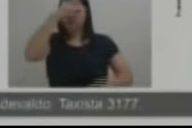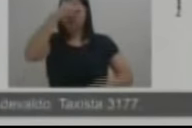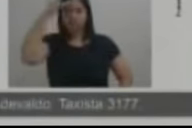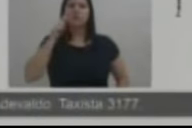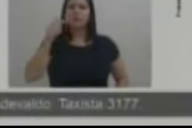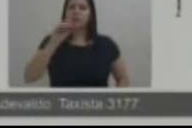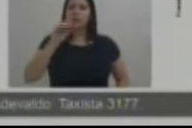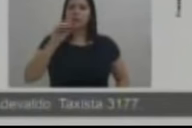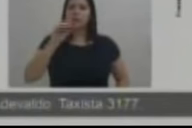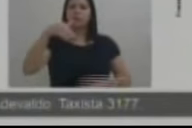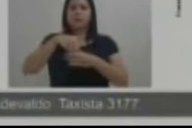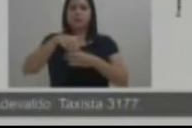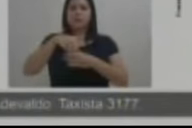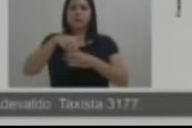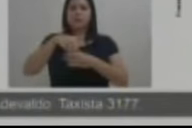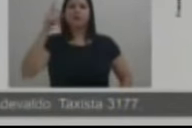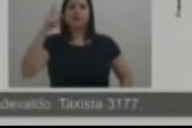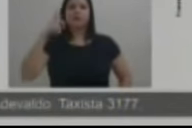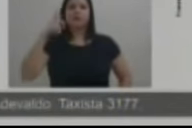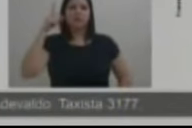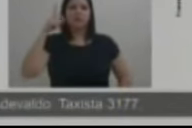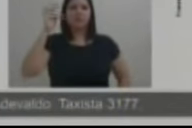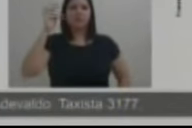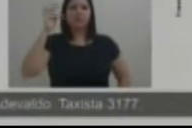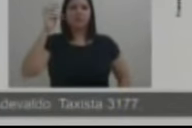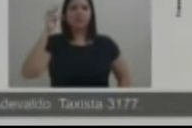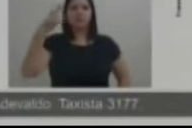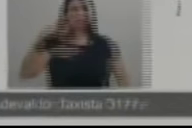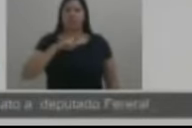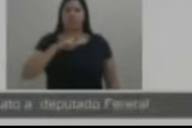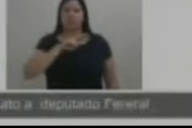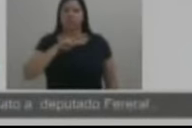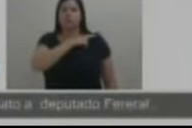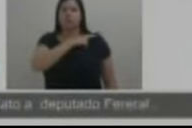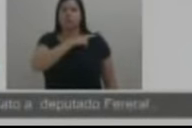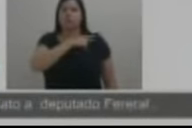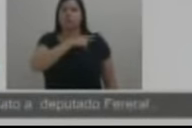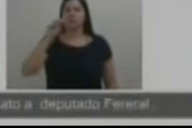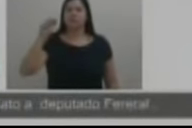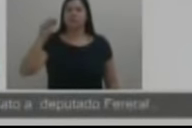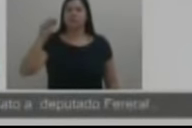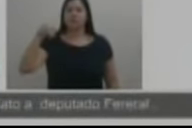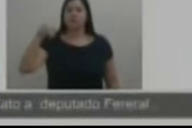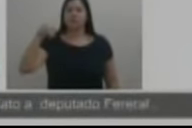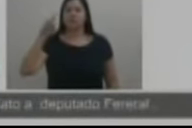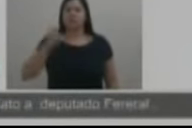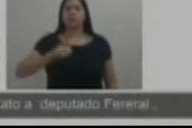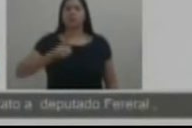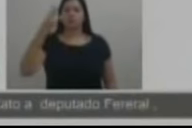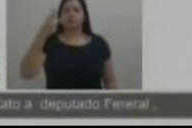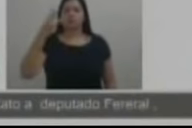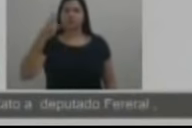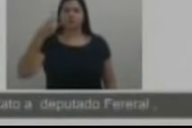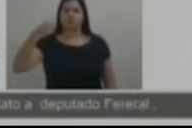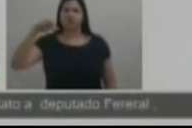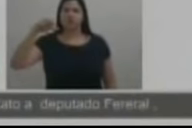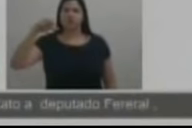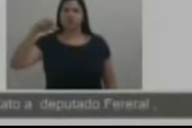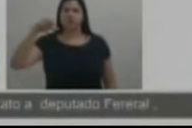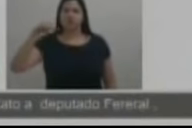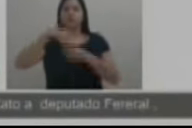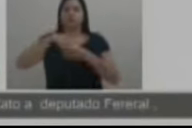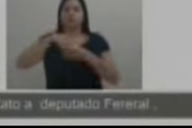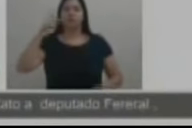outubro, deputado federal, Adevaldo Taxista, 3177. Meu nome é Coronel Sandro, meu número é 390.